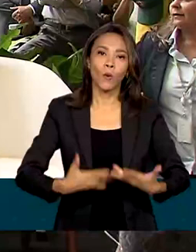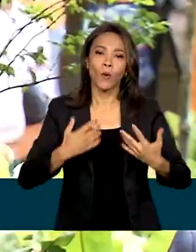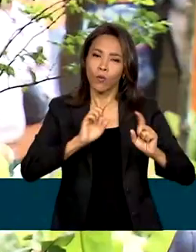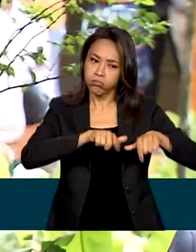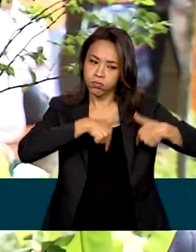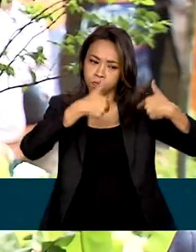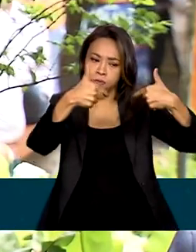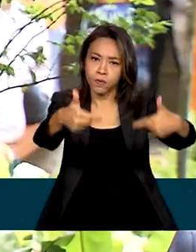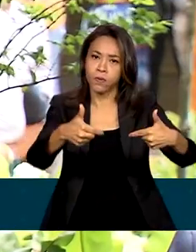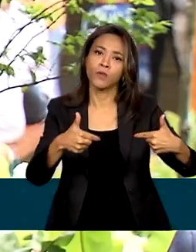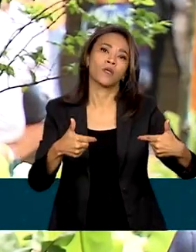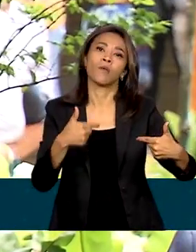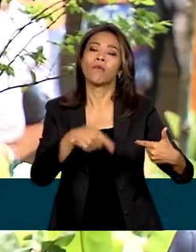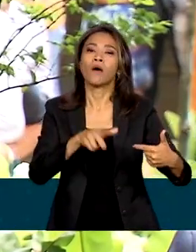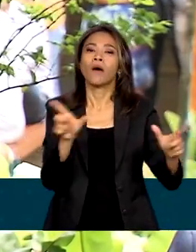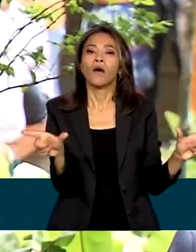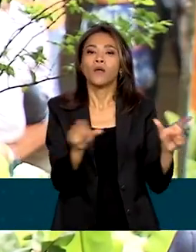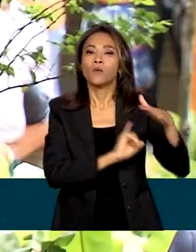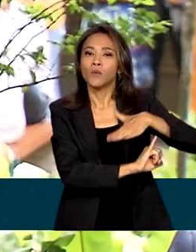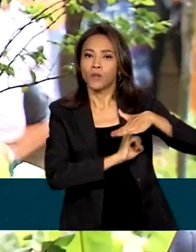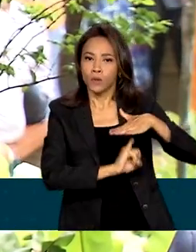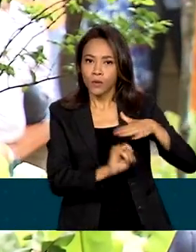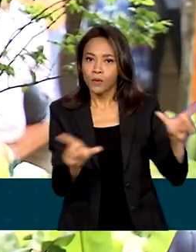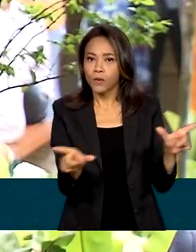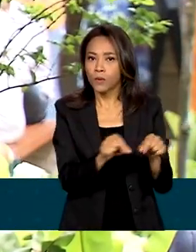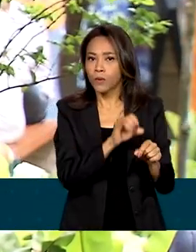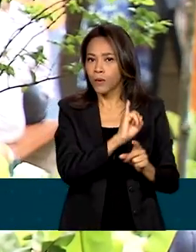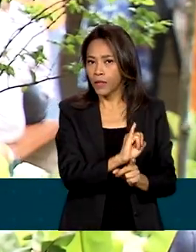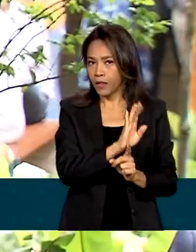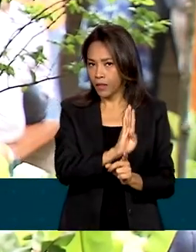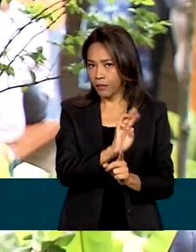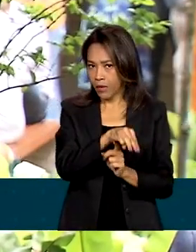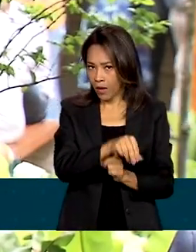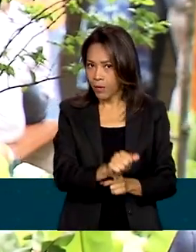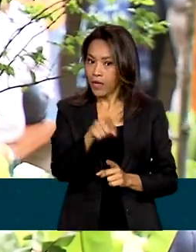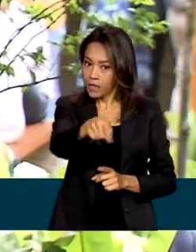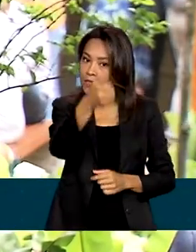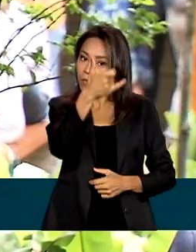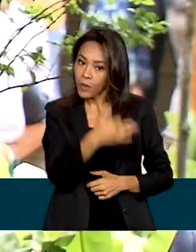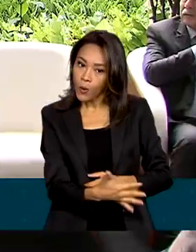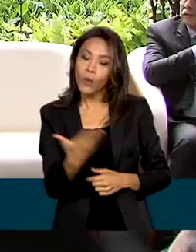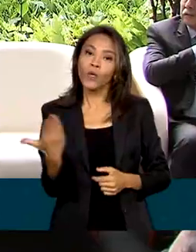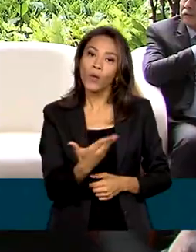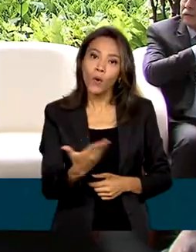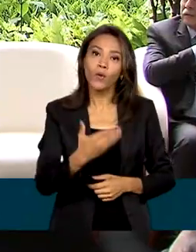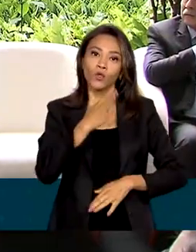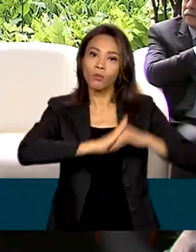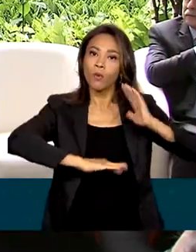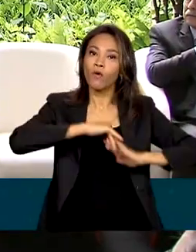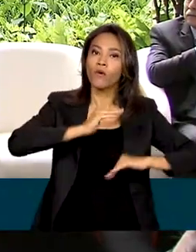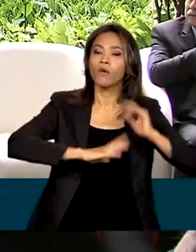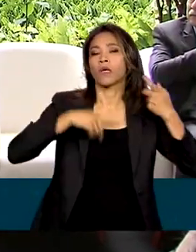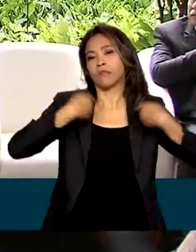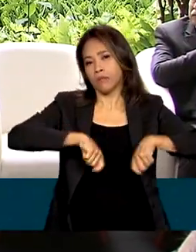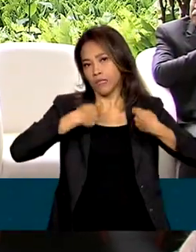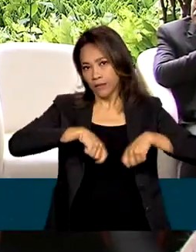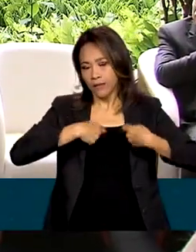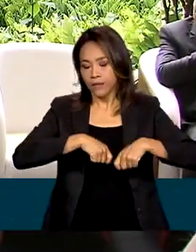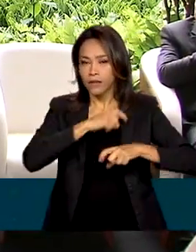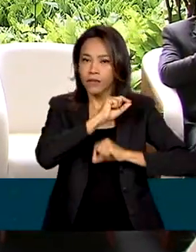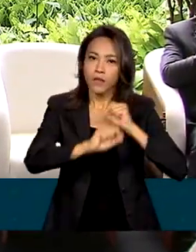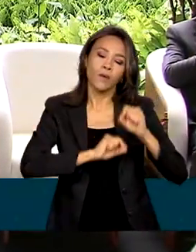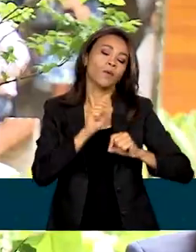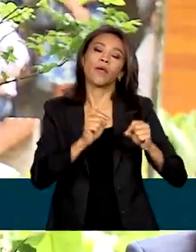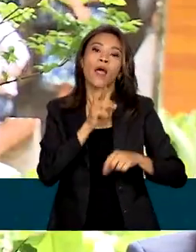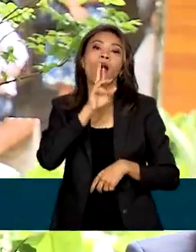nas ações de combate ao desmatamento e fiscalização e explicou que os ambientalistas de hoje precisam atender às necessidades